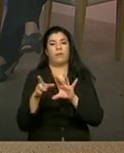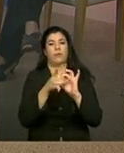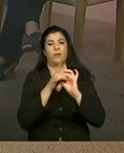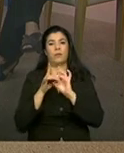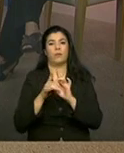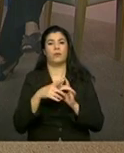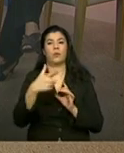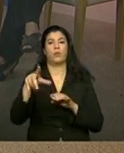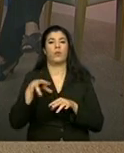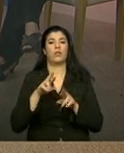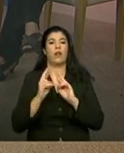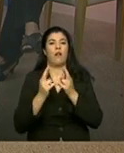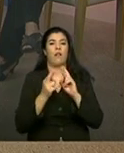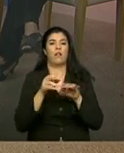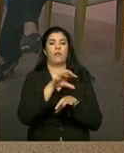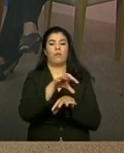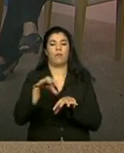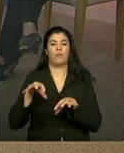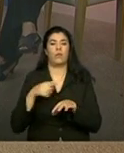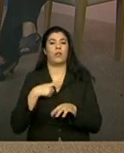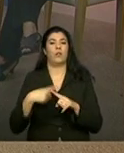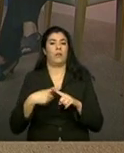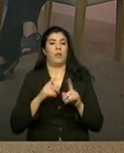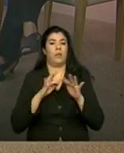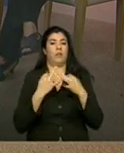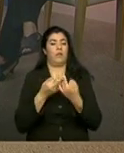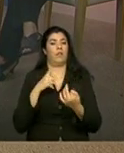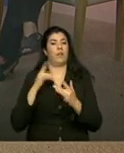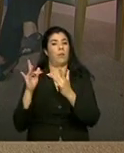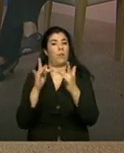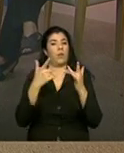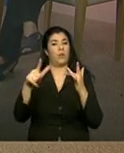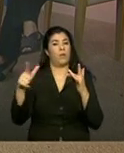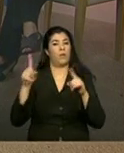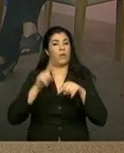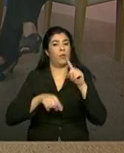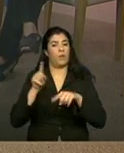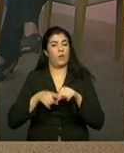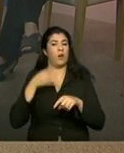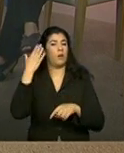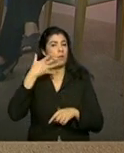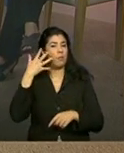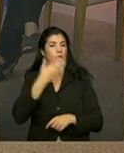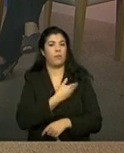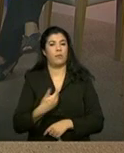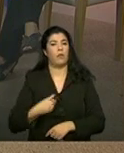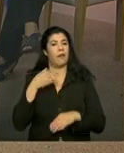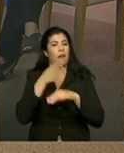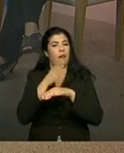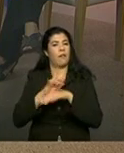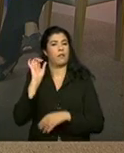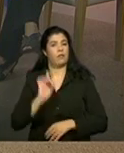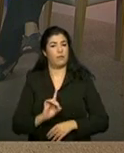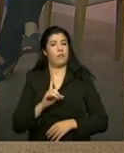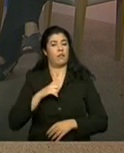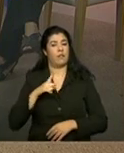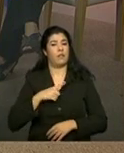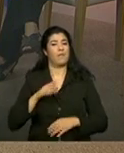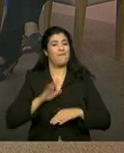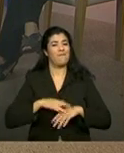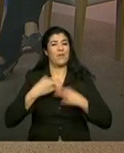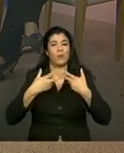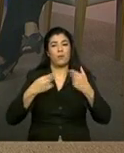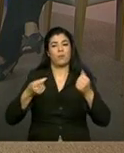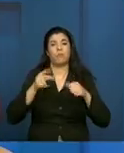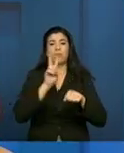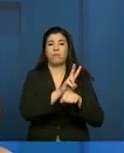é sabido que quando a família, ela tem acesso a outras políticas públicas, acesso aos direitos dela, ela vai ter muito mais condição de